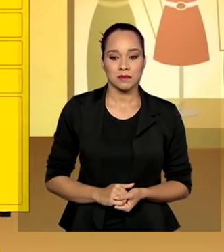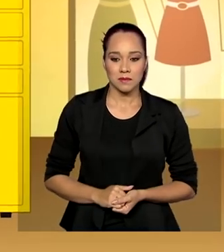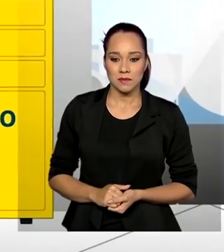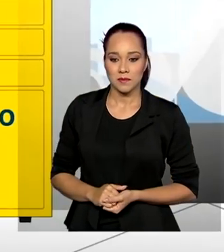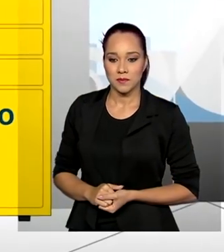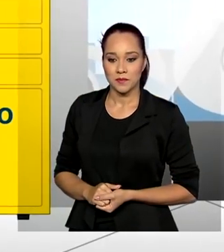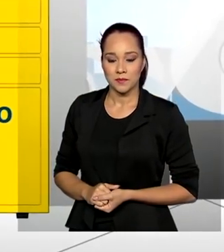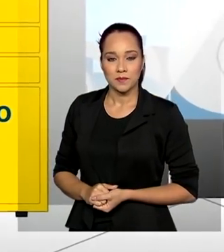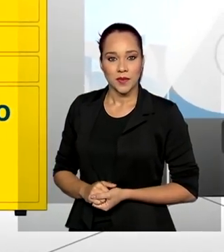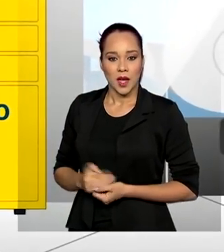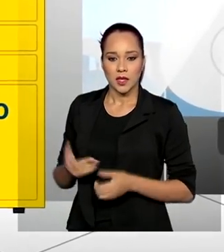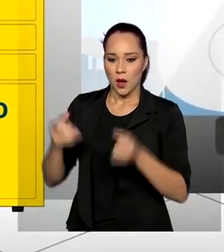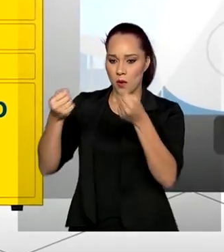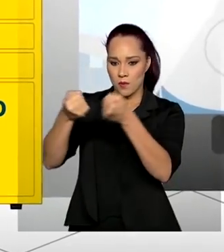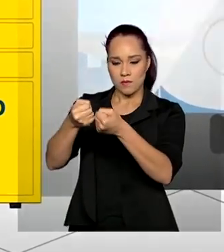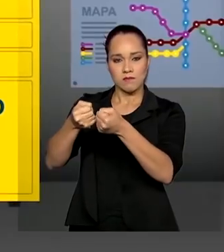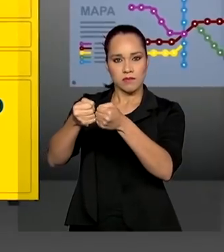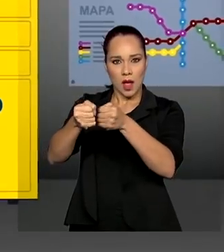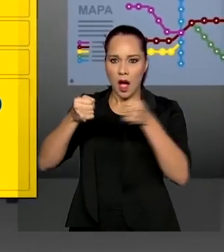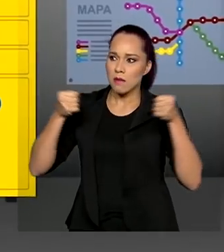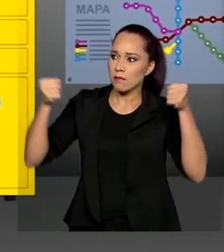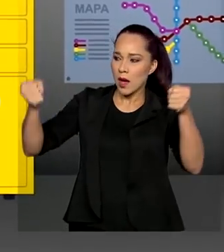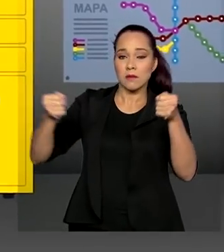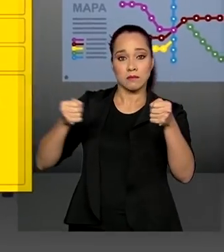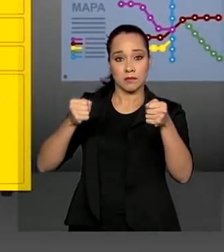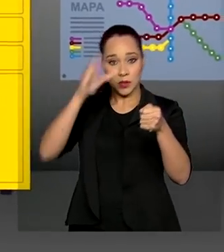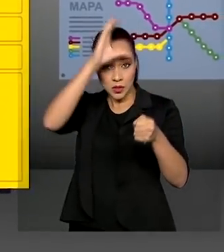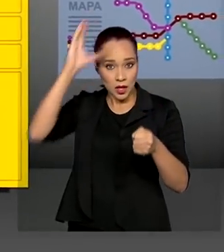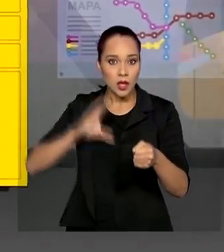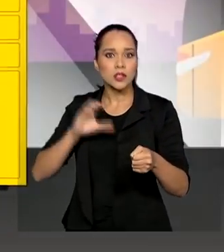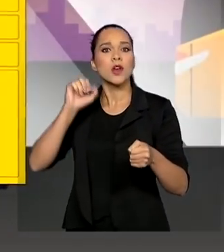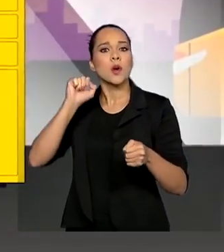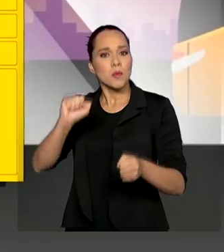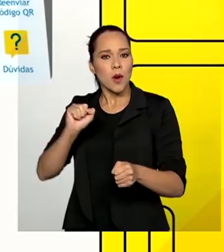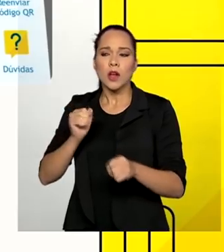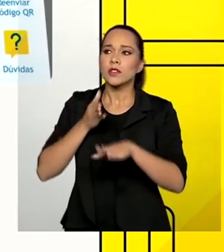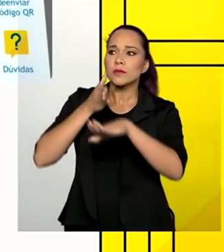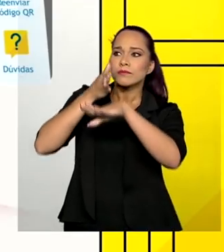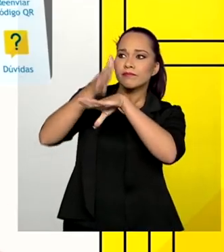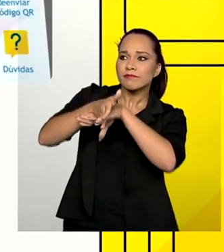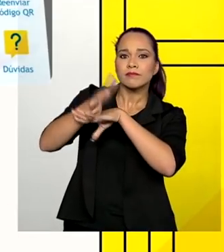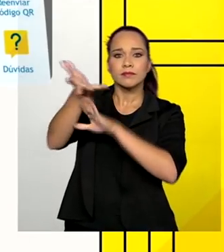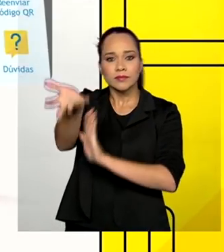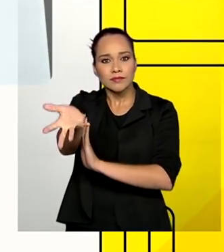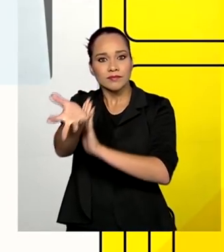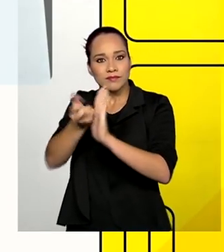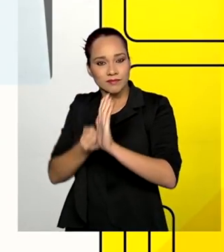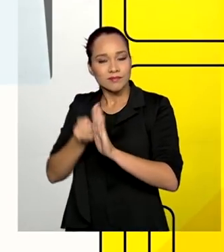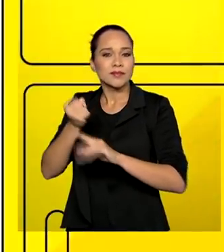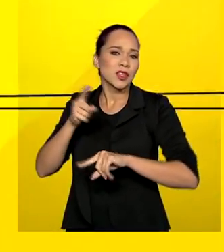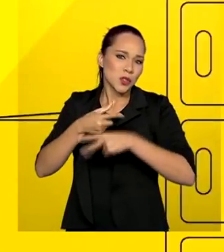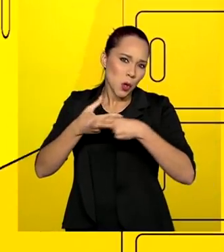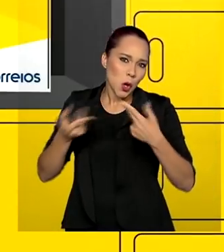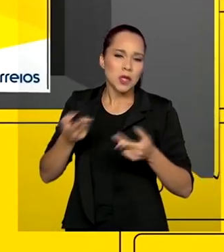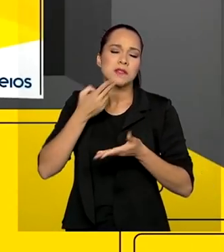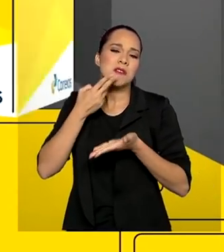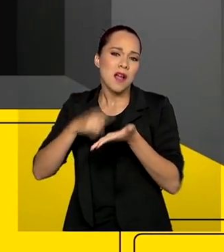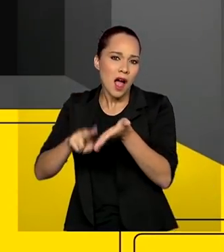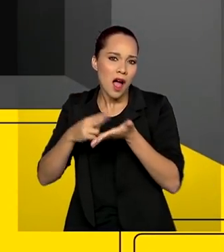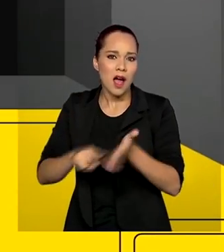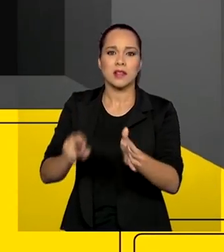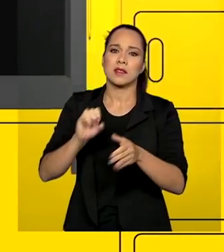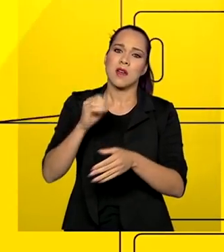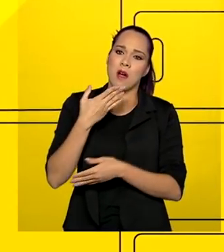Um armário inteligente para que os clientes possam receber diretamente seus objetos postais ou